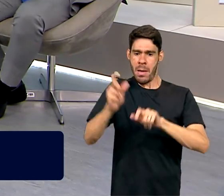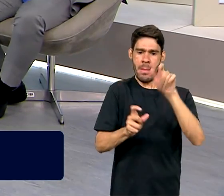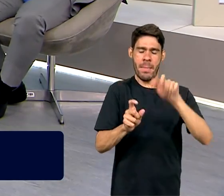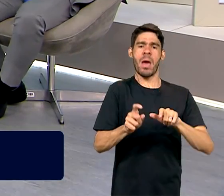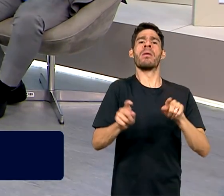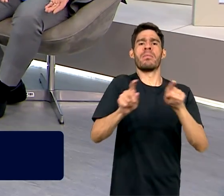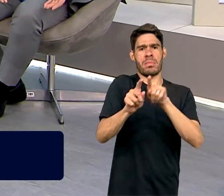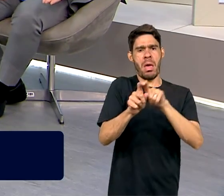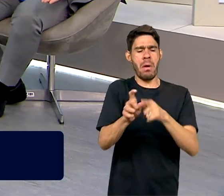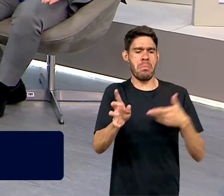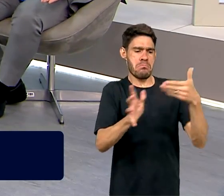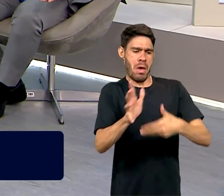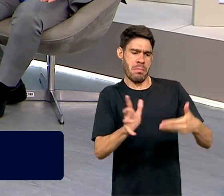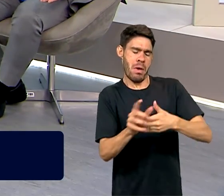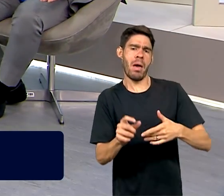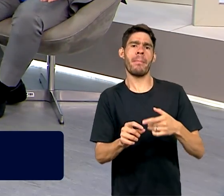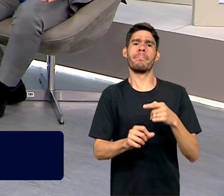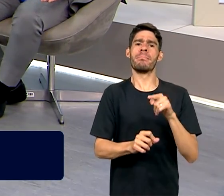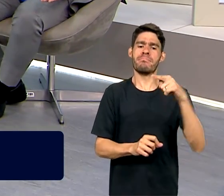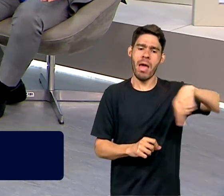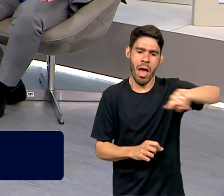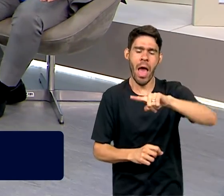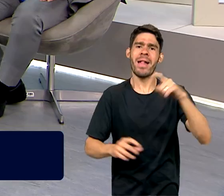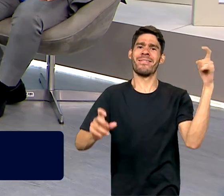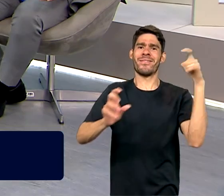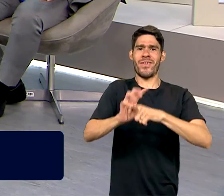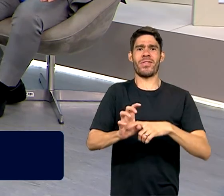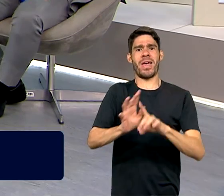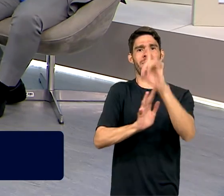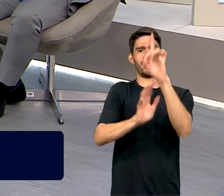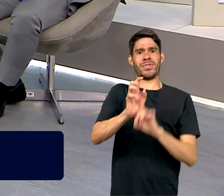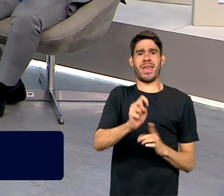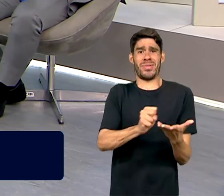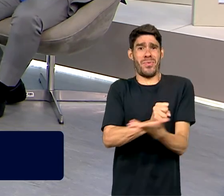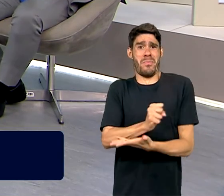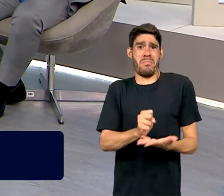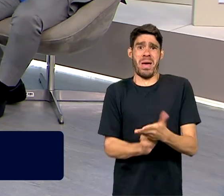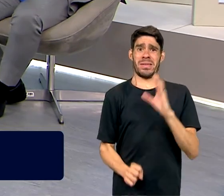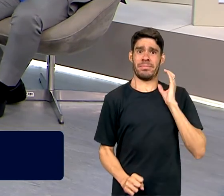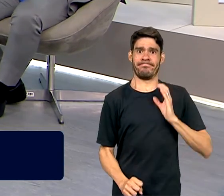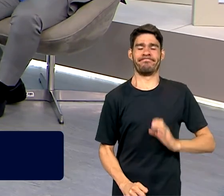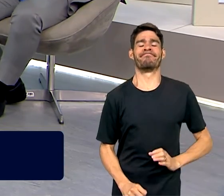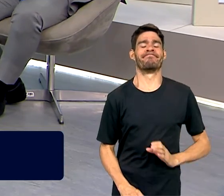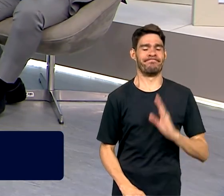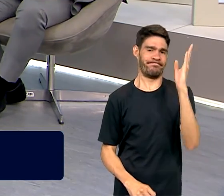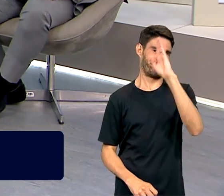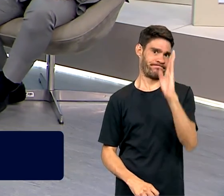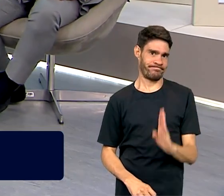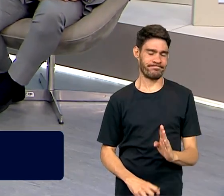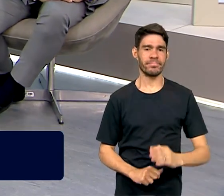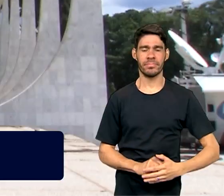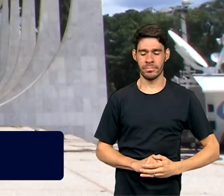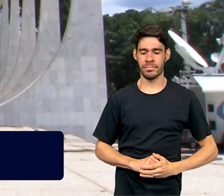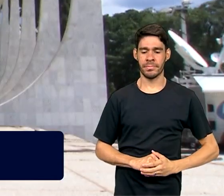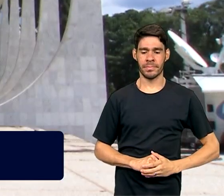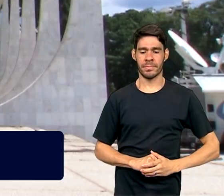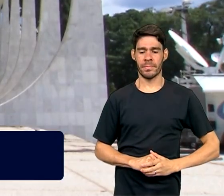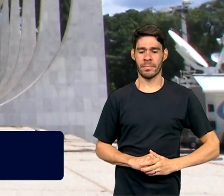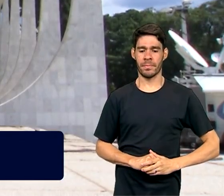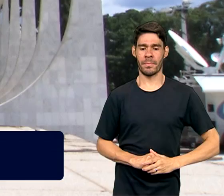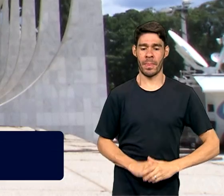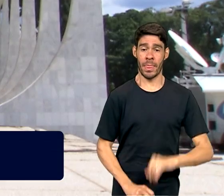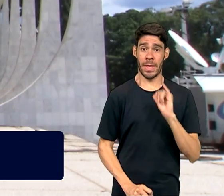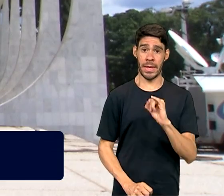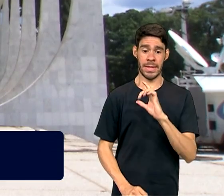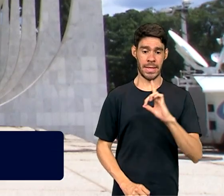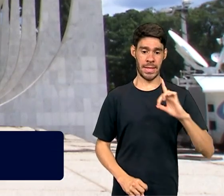das barreiras impostas para que elas possam retomar os direitos mais básicos da cidadania brasileira. O